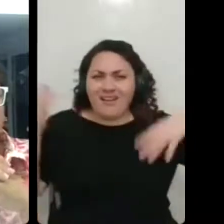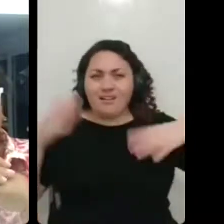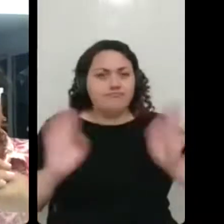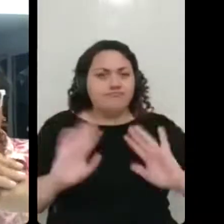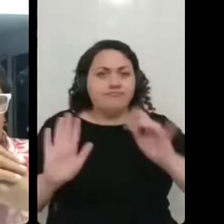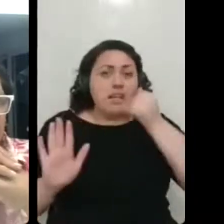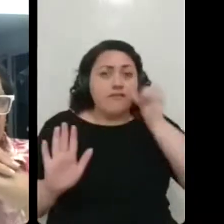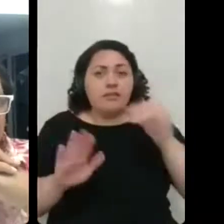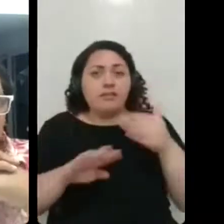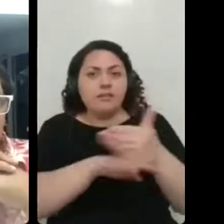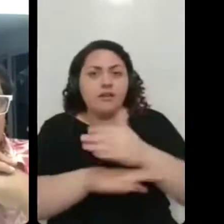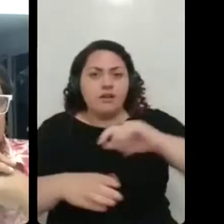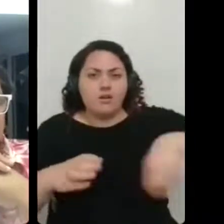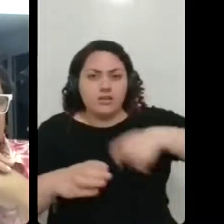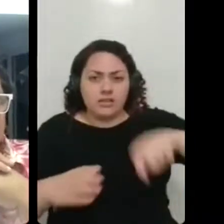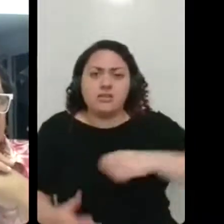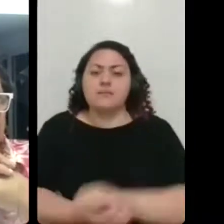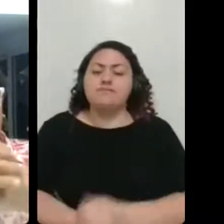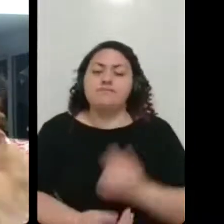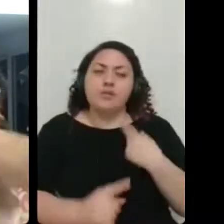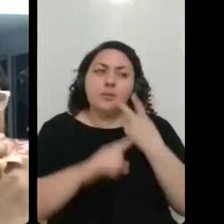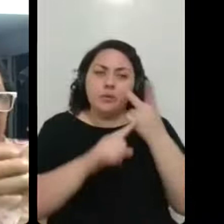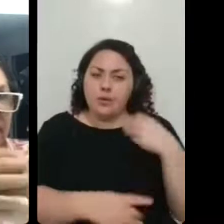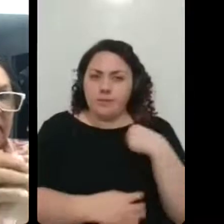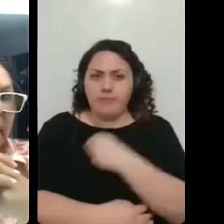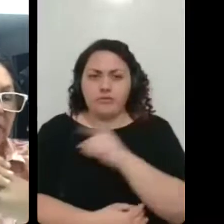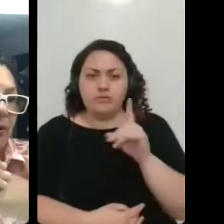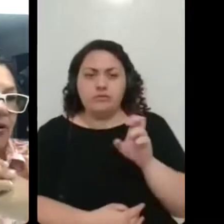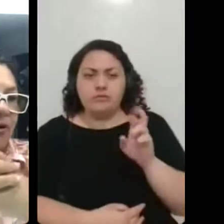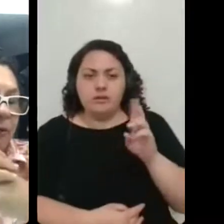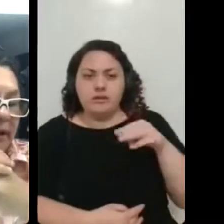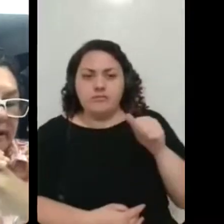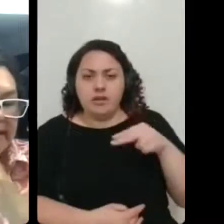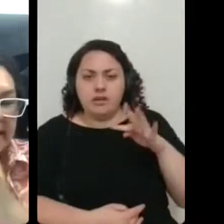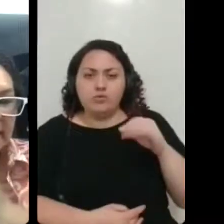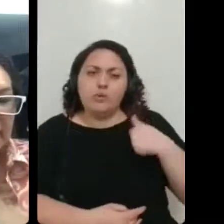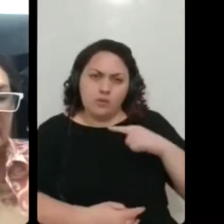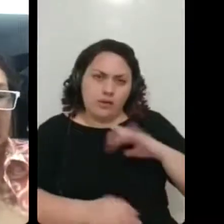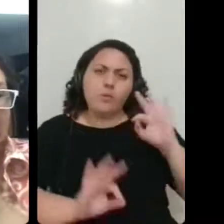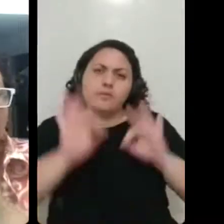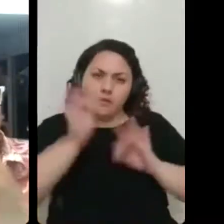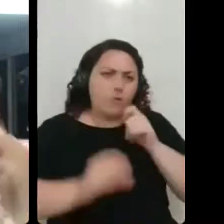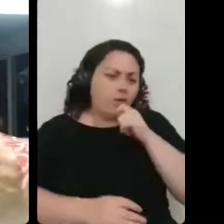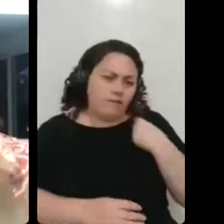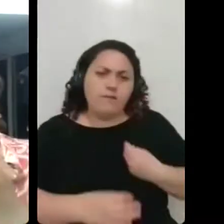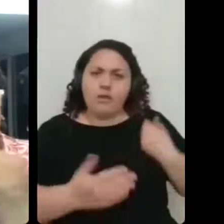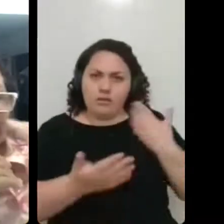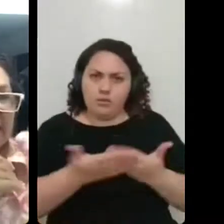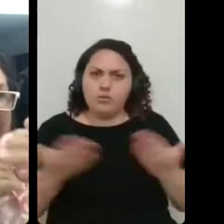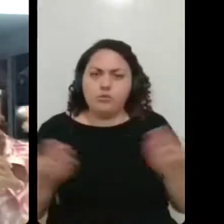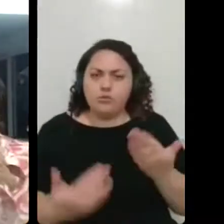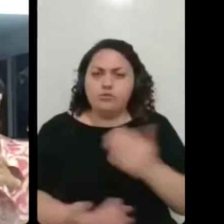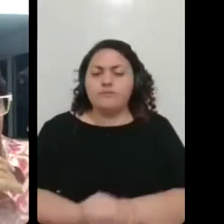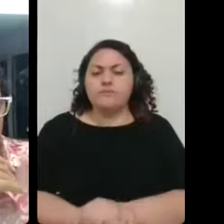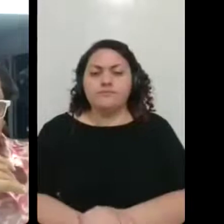eu procurei, então, dermatologista, venho fazendo um tratamento, ou ainda nesse tratamento. Então, eu passei daquela